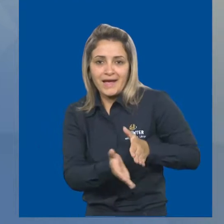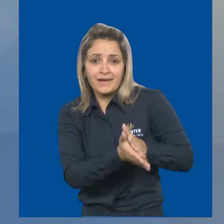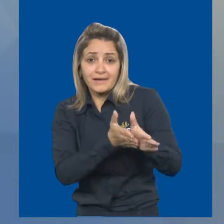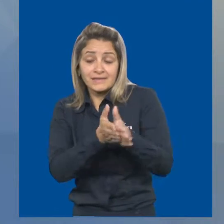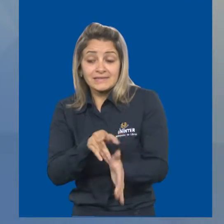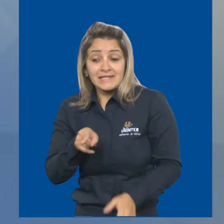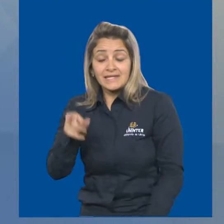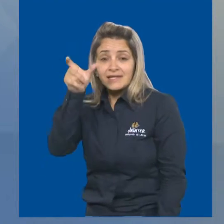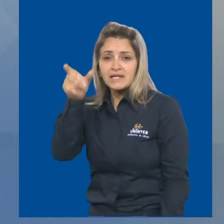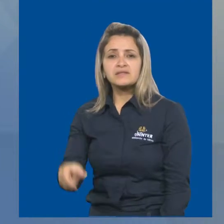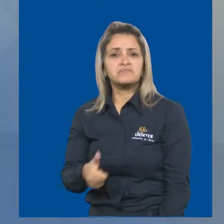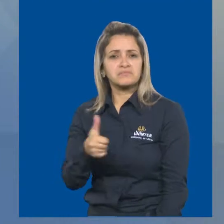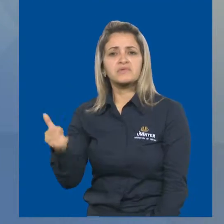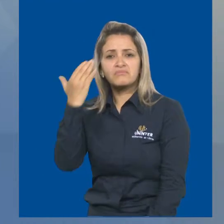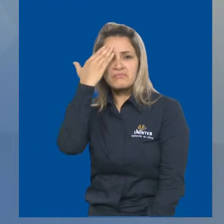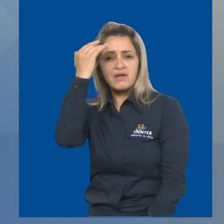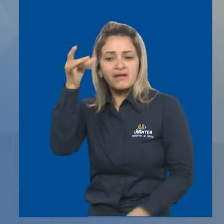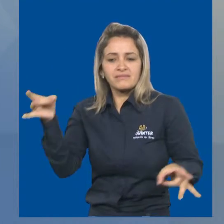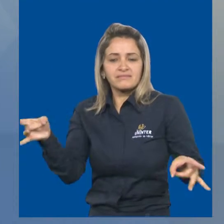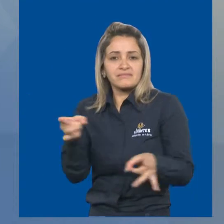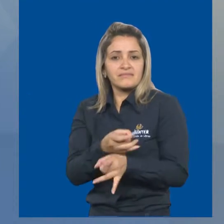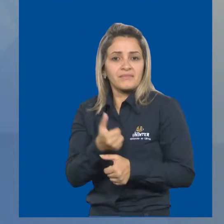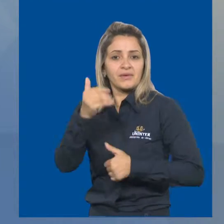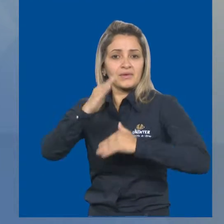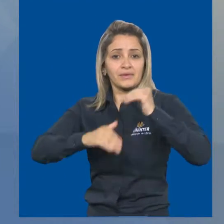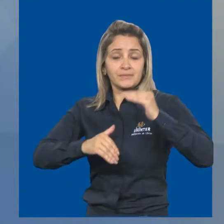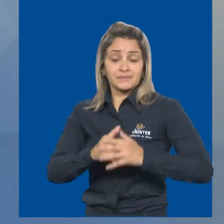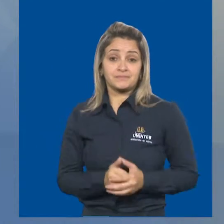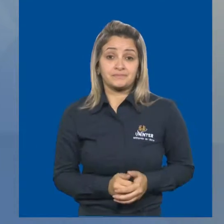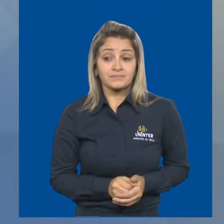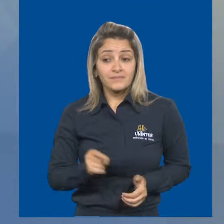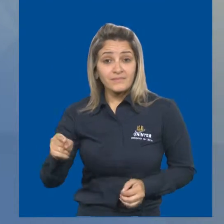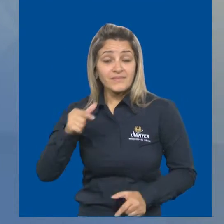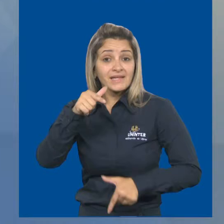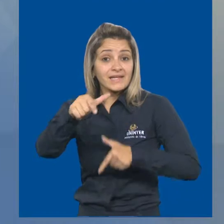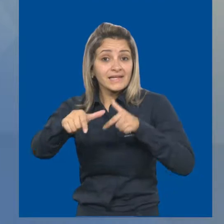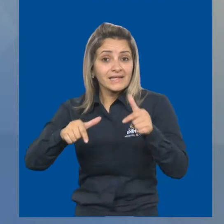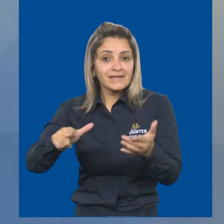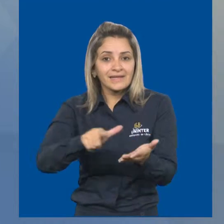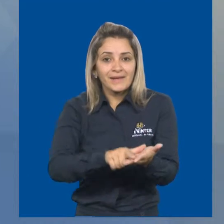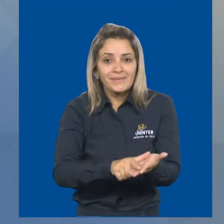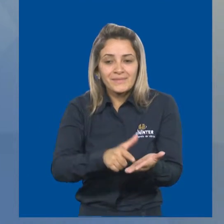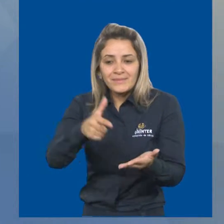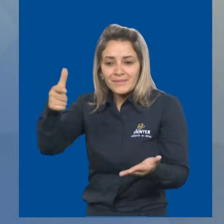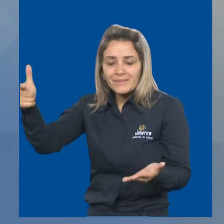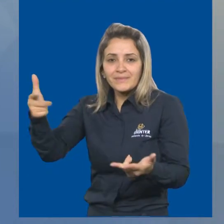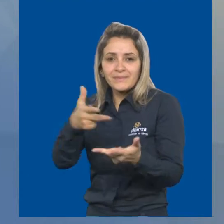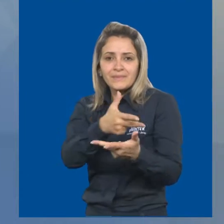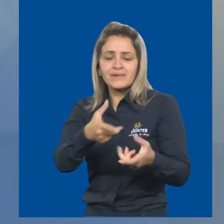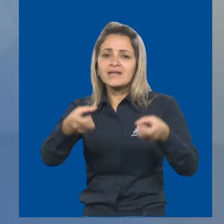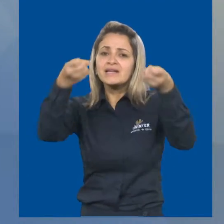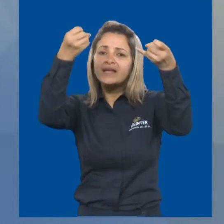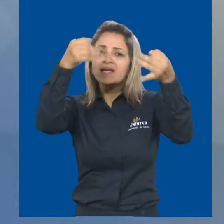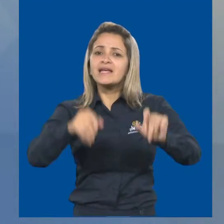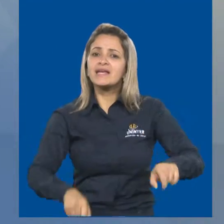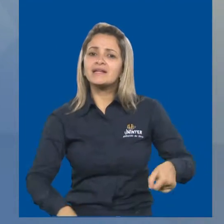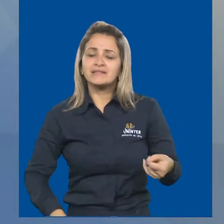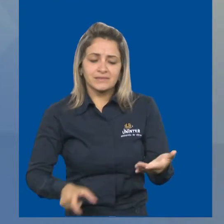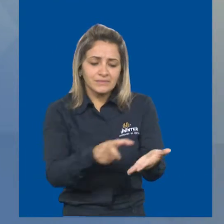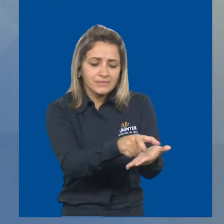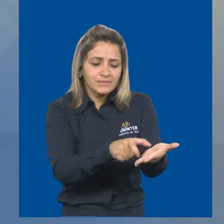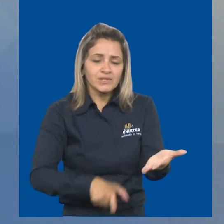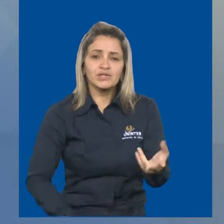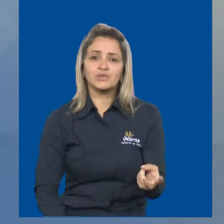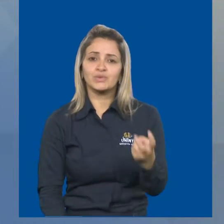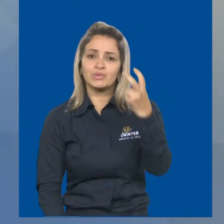sucesso, realizado. Como jornalista, faz um tipo de colunismo social ou jornalismo cultural